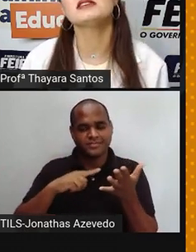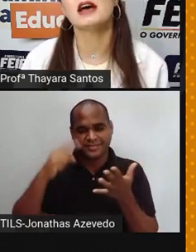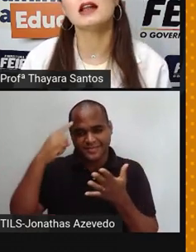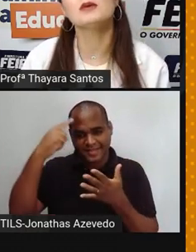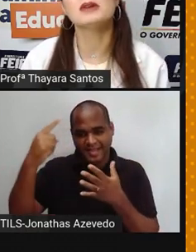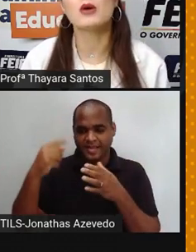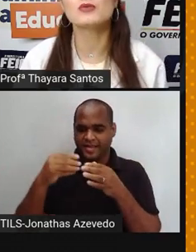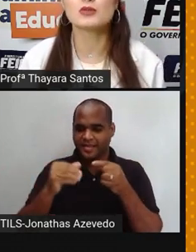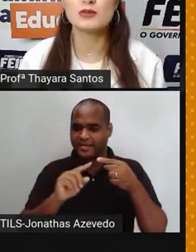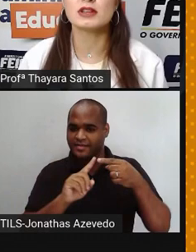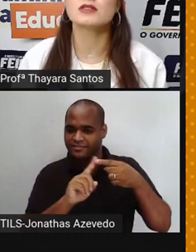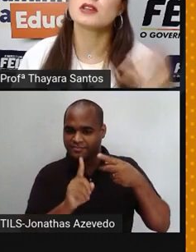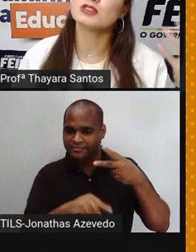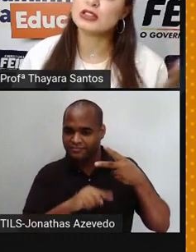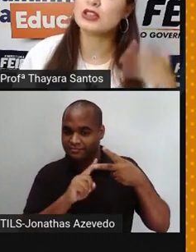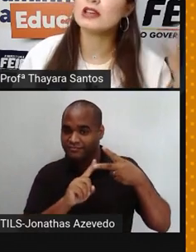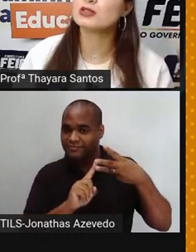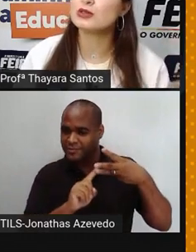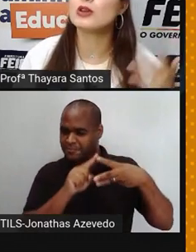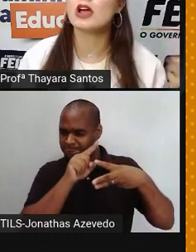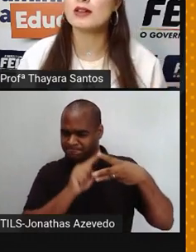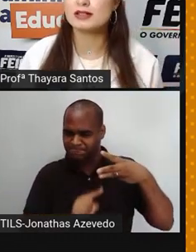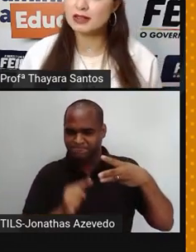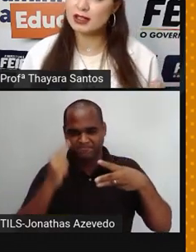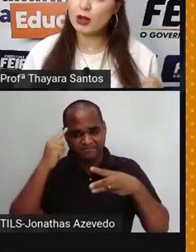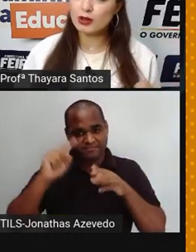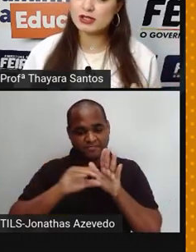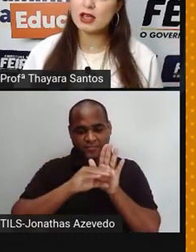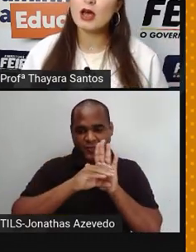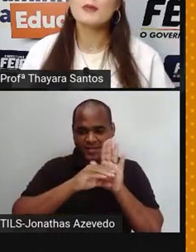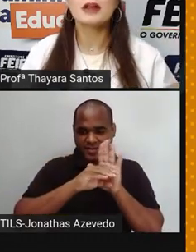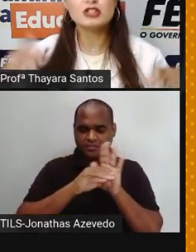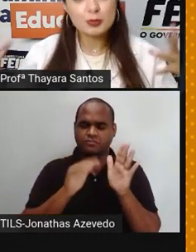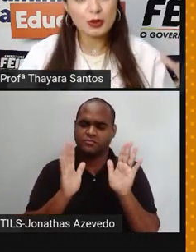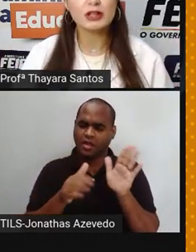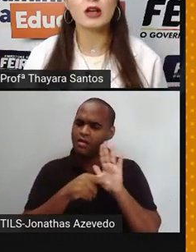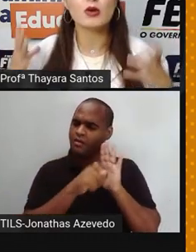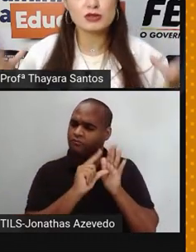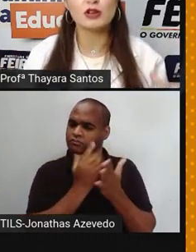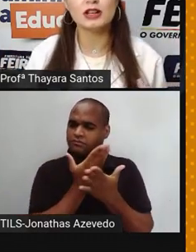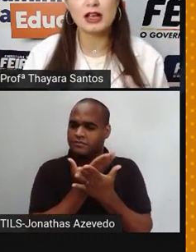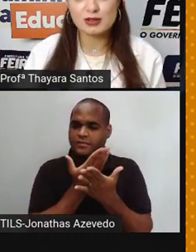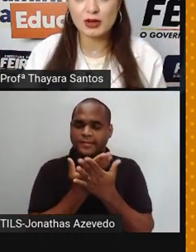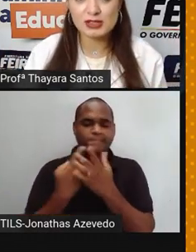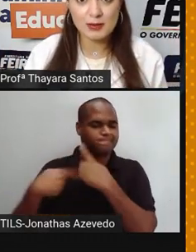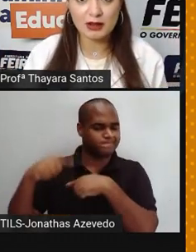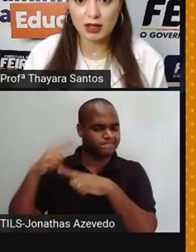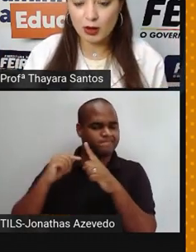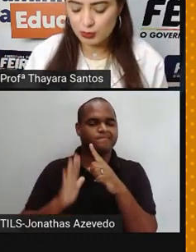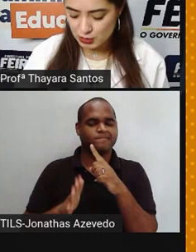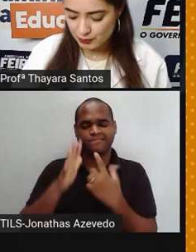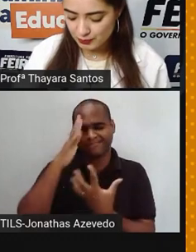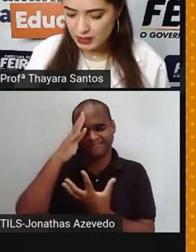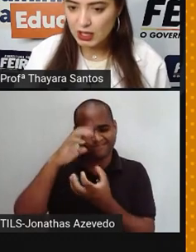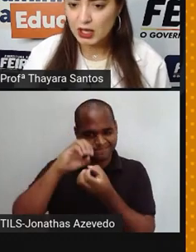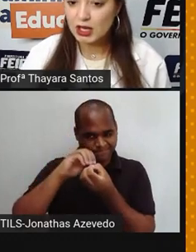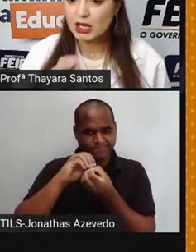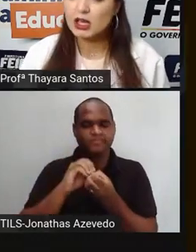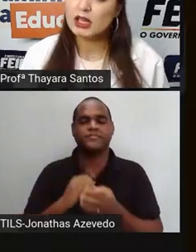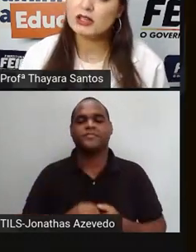precisa relembrar alguns conceitos que a gente já estudou em aulas anteriores, para a gente poder consolidar esse conhecimento aqui hoje.